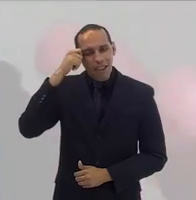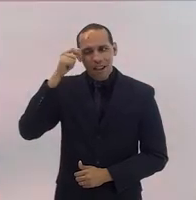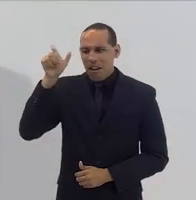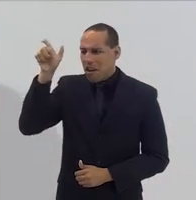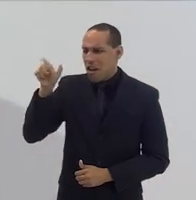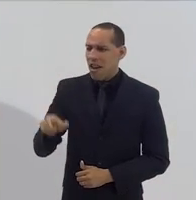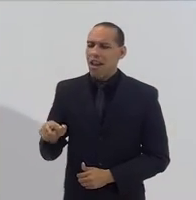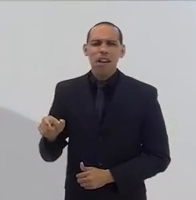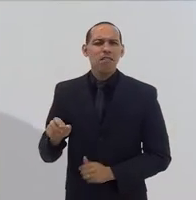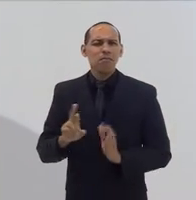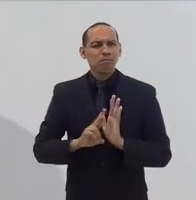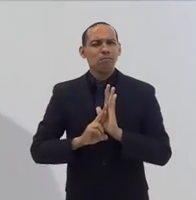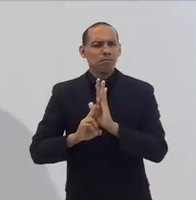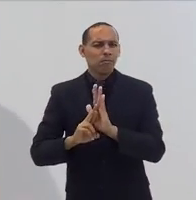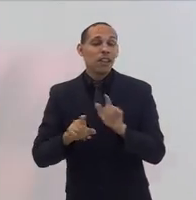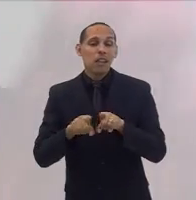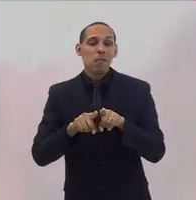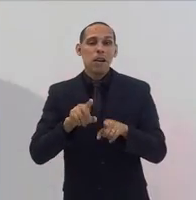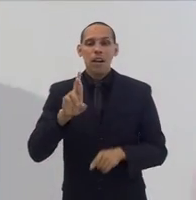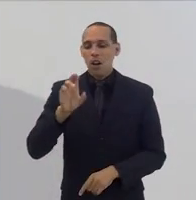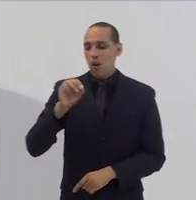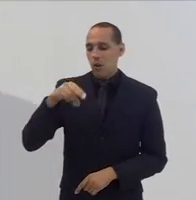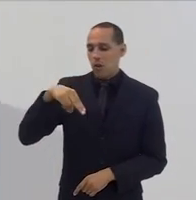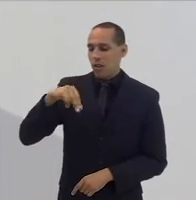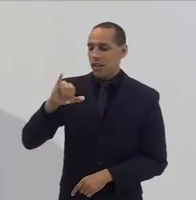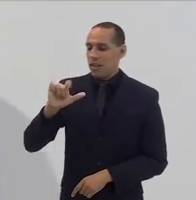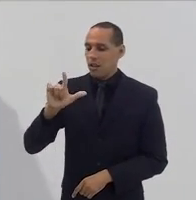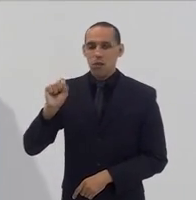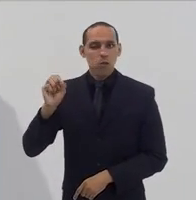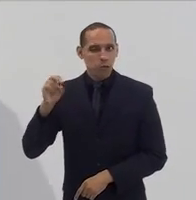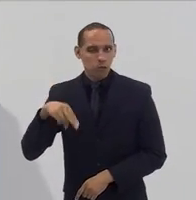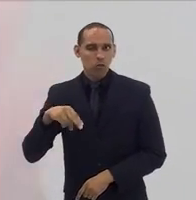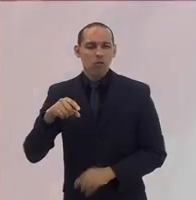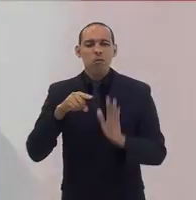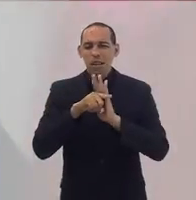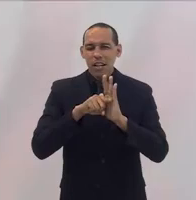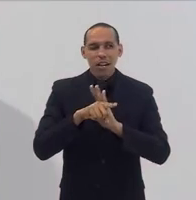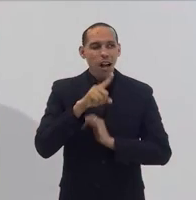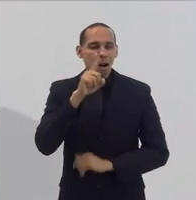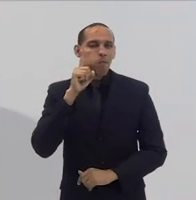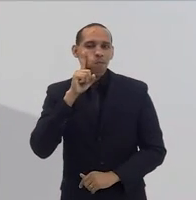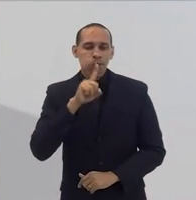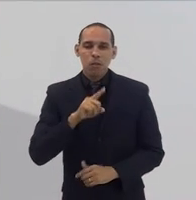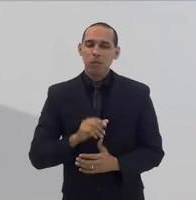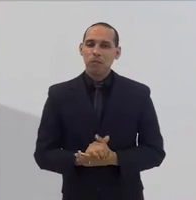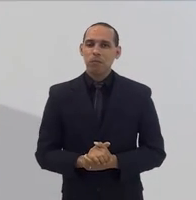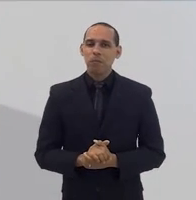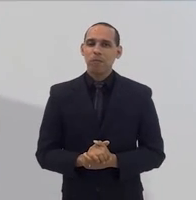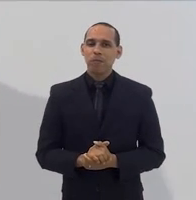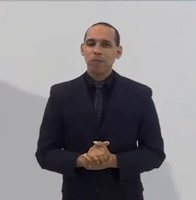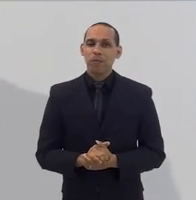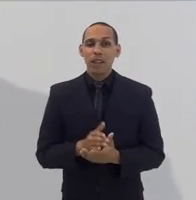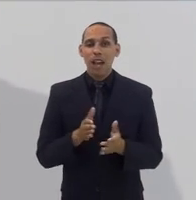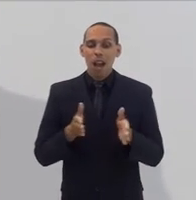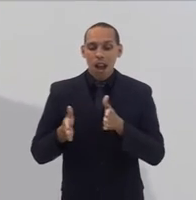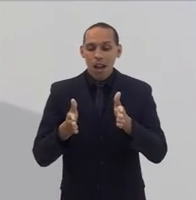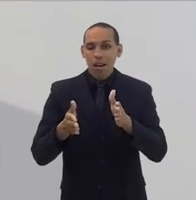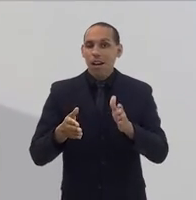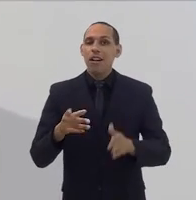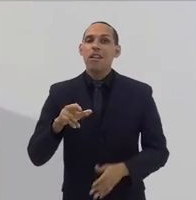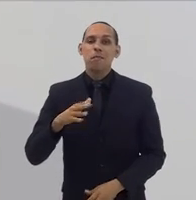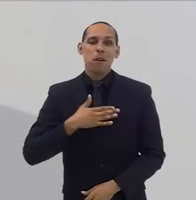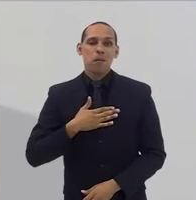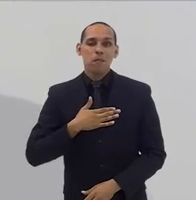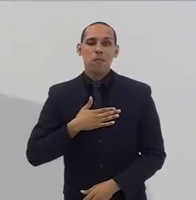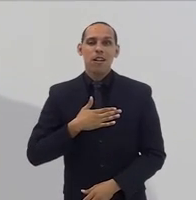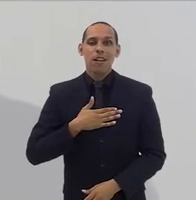brilhante, referência para mim, o teólogo Ronilson Pacheco, que hoje é um pesquisador lá nos Estados Unidos, a caminhada do